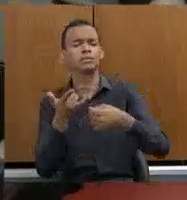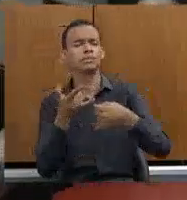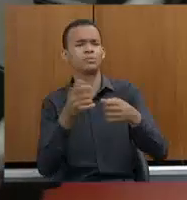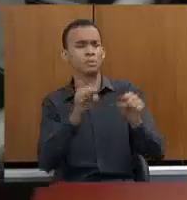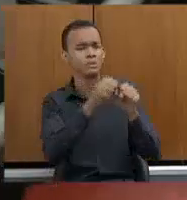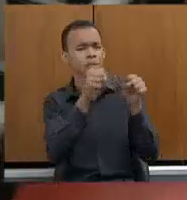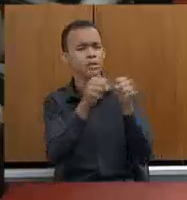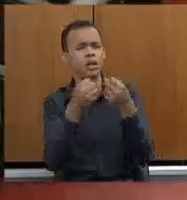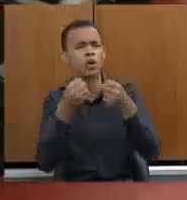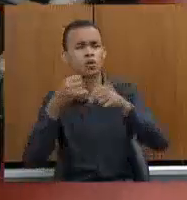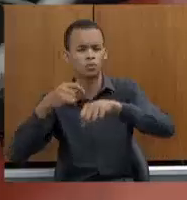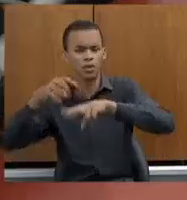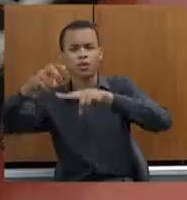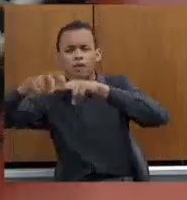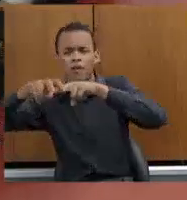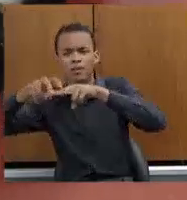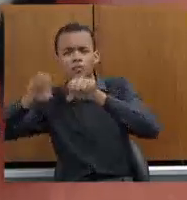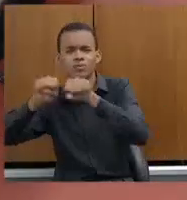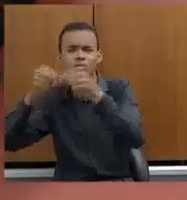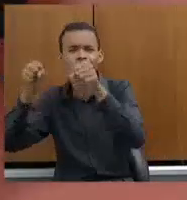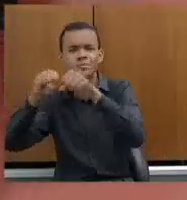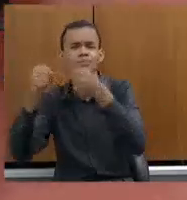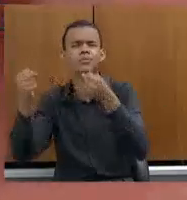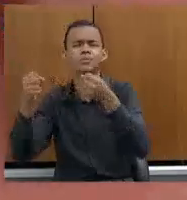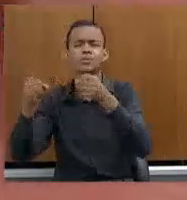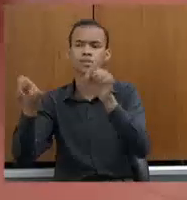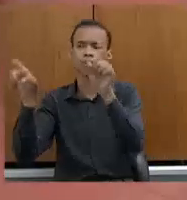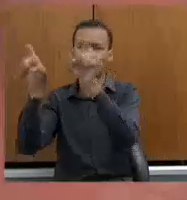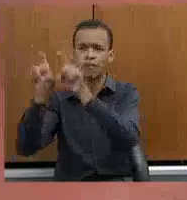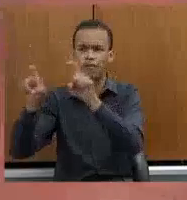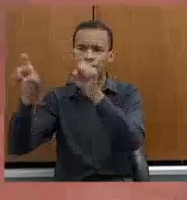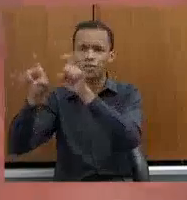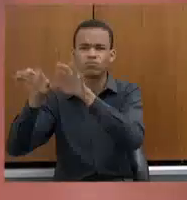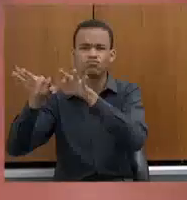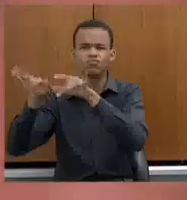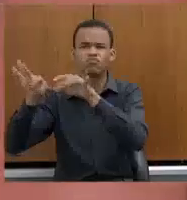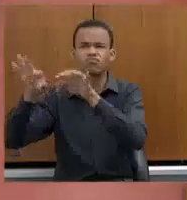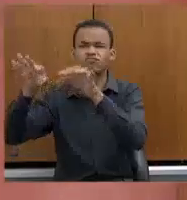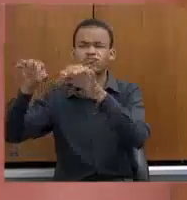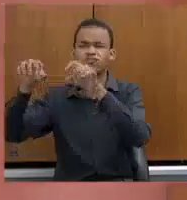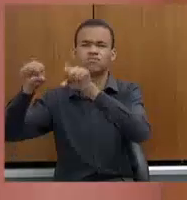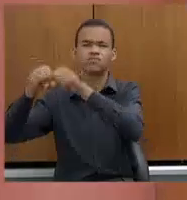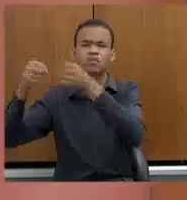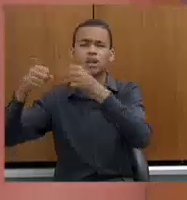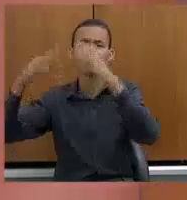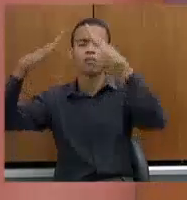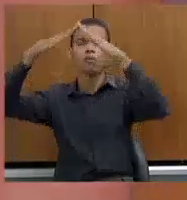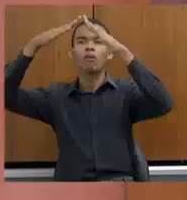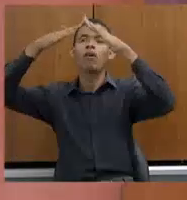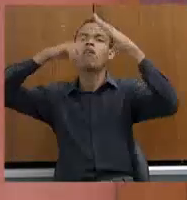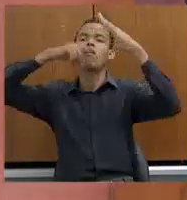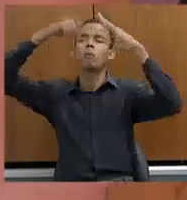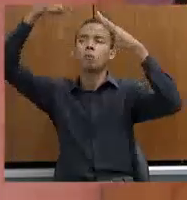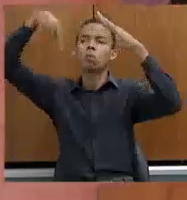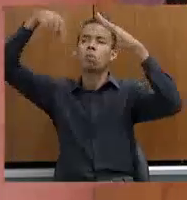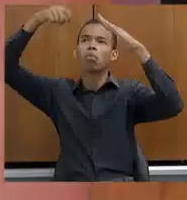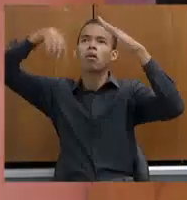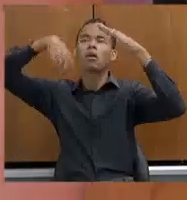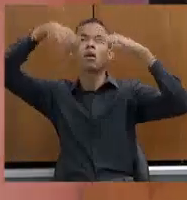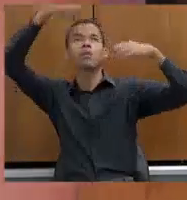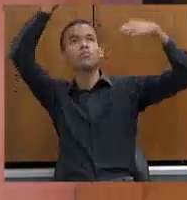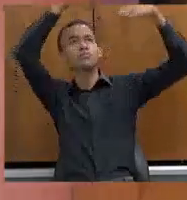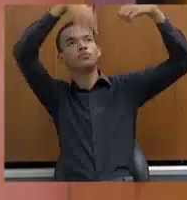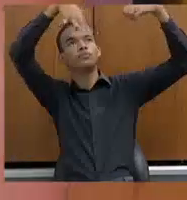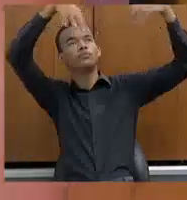assento todo rasgado, um computador caindo aos pedaços, goteira, gambiarra para tudo até lá na